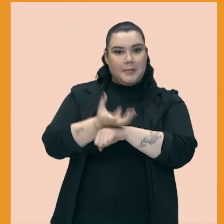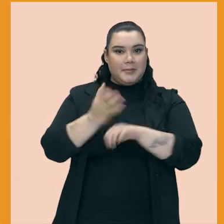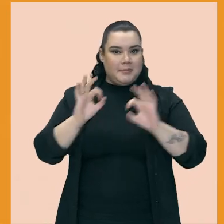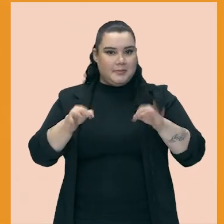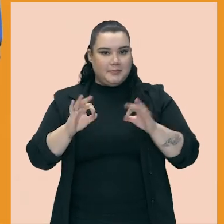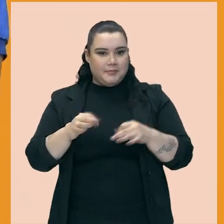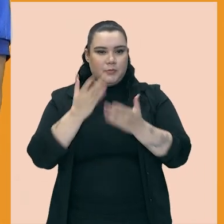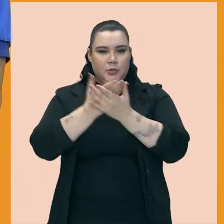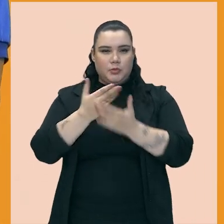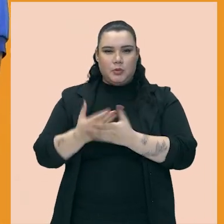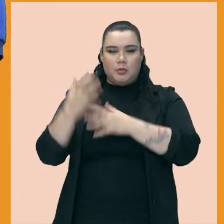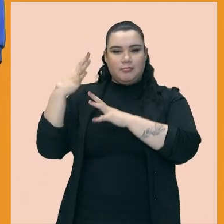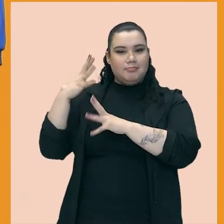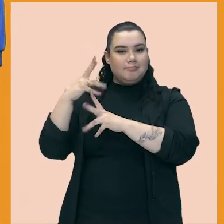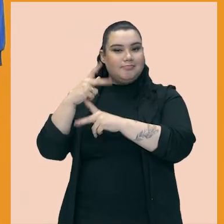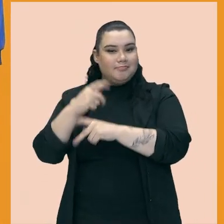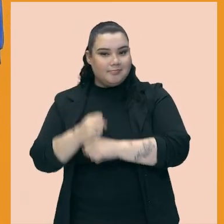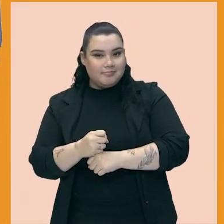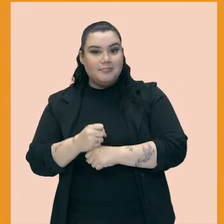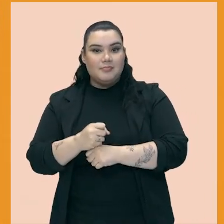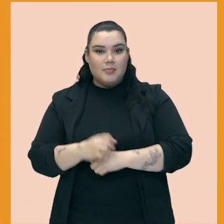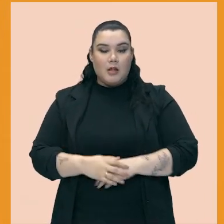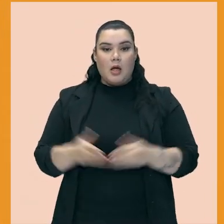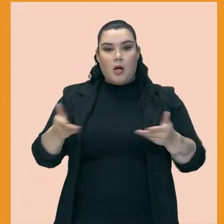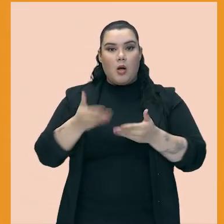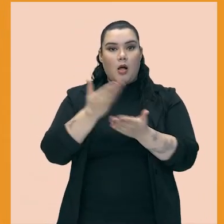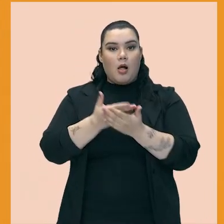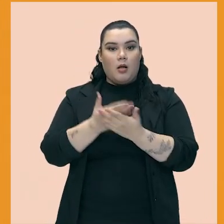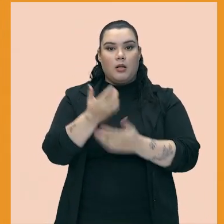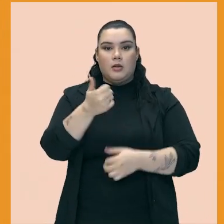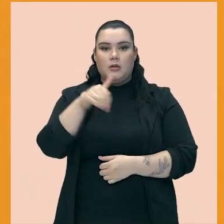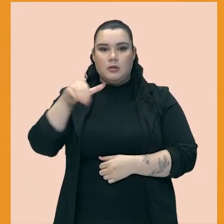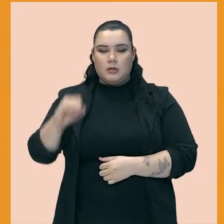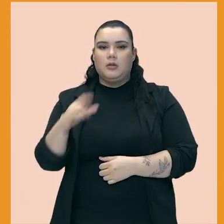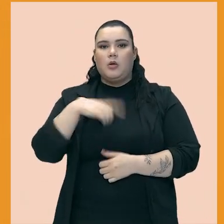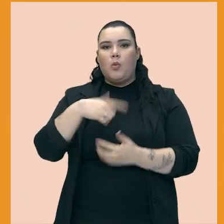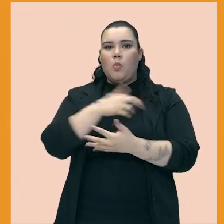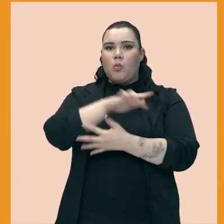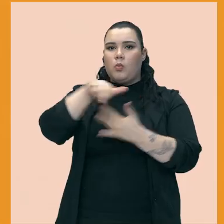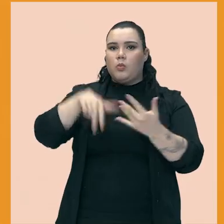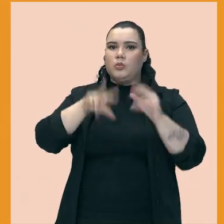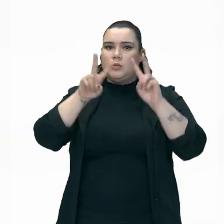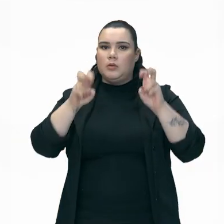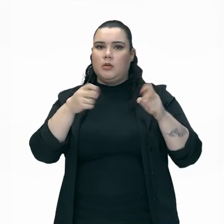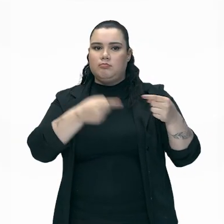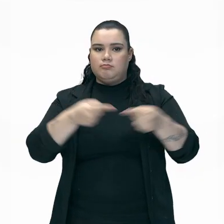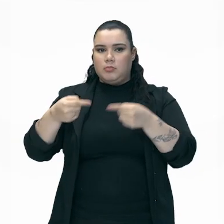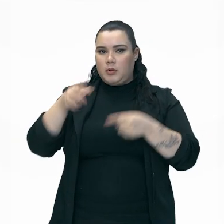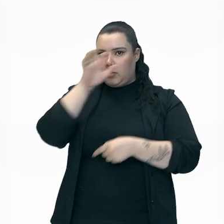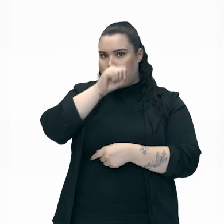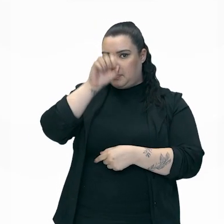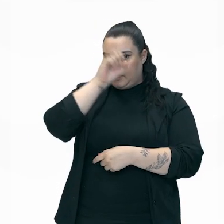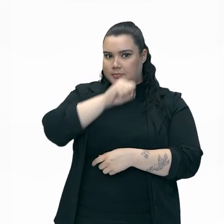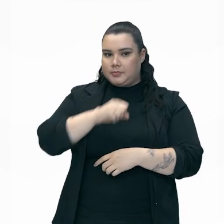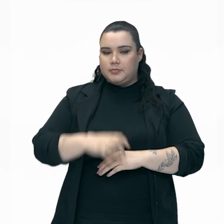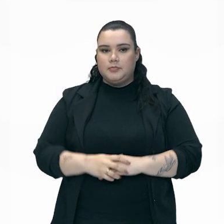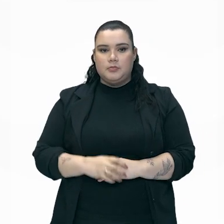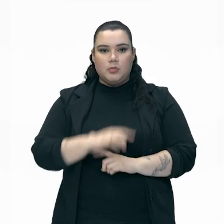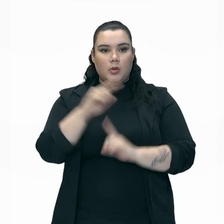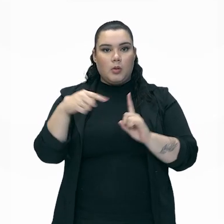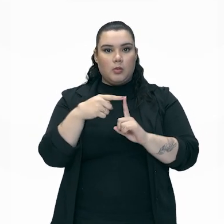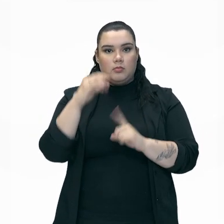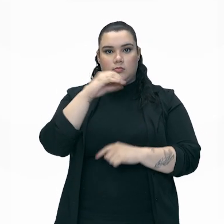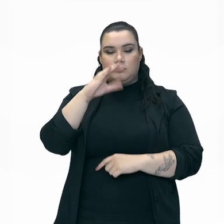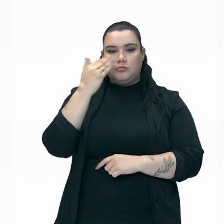Verificamos muita coisa, né? Mas agora, na aula 10, a gente vai ter mais alguns assuntos para discutir aqui, assuntos muito importantes. Objeto de